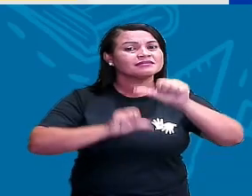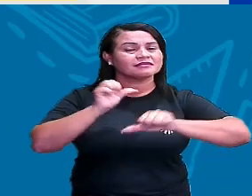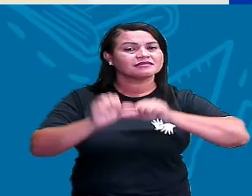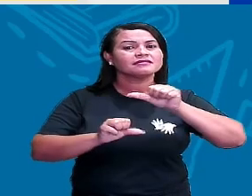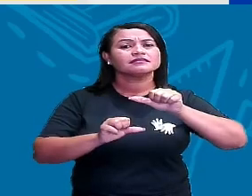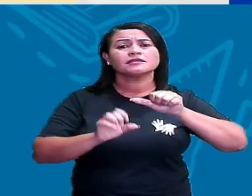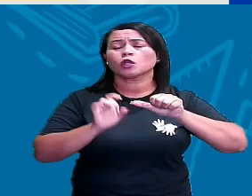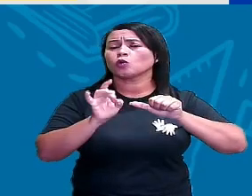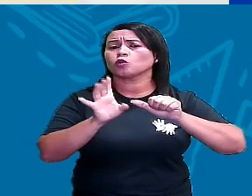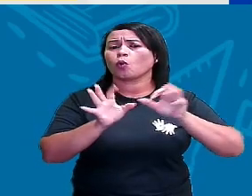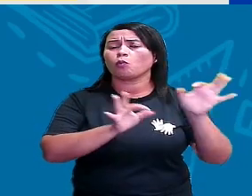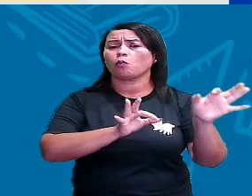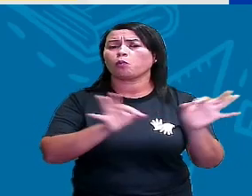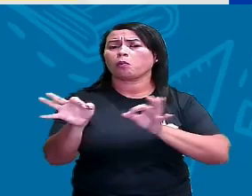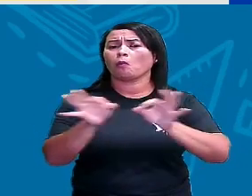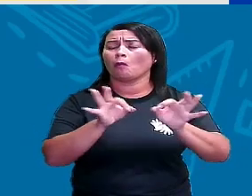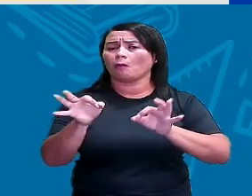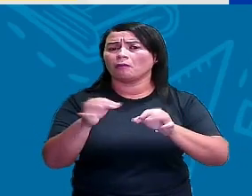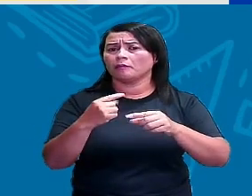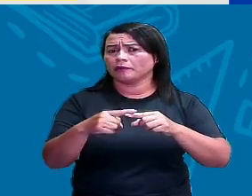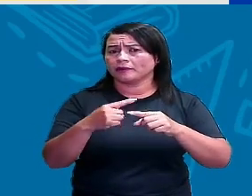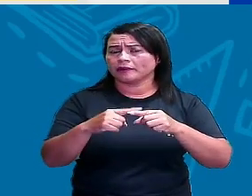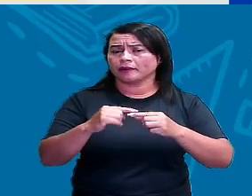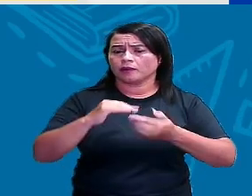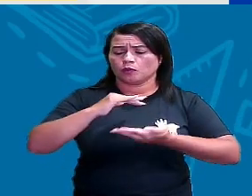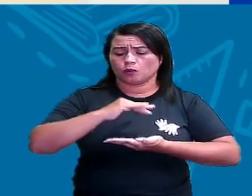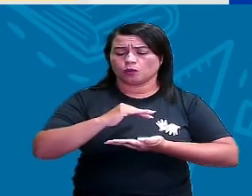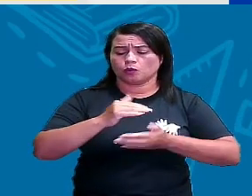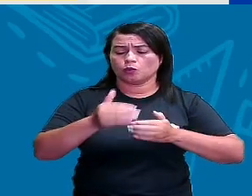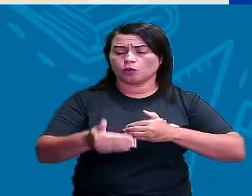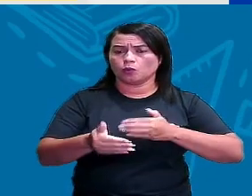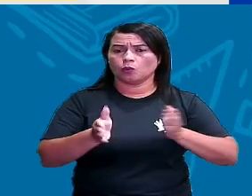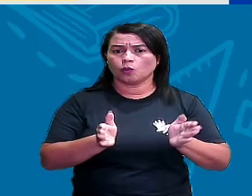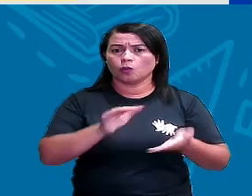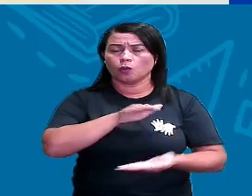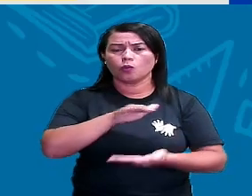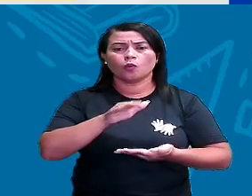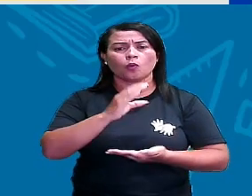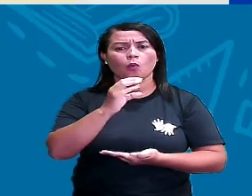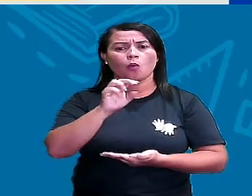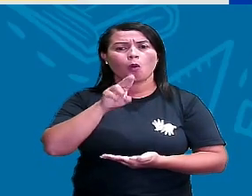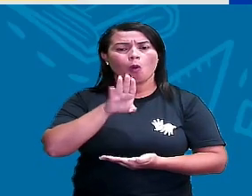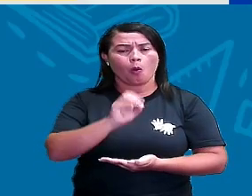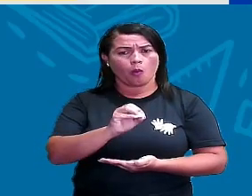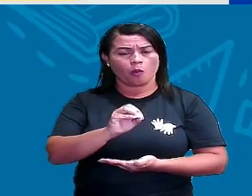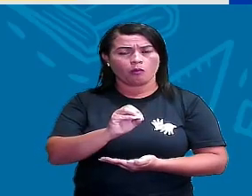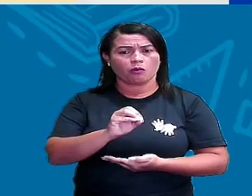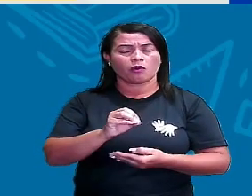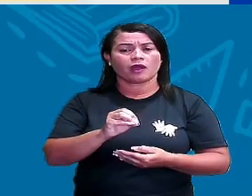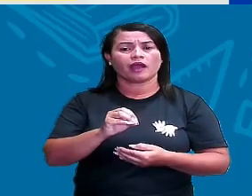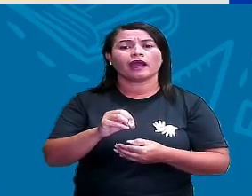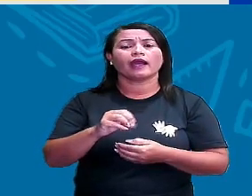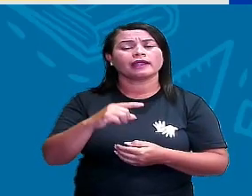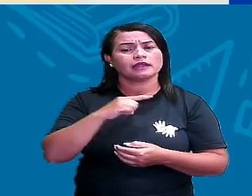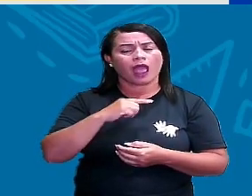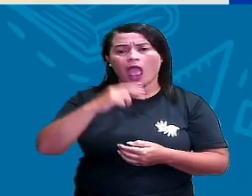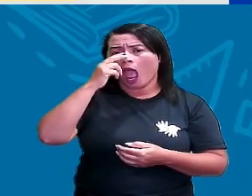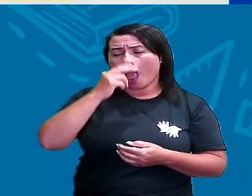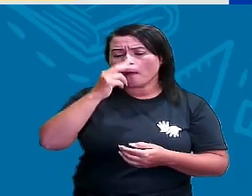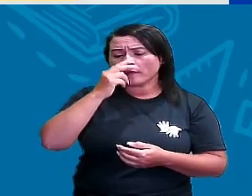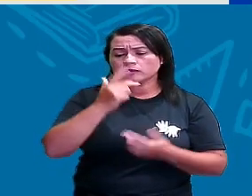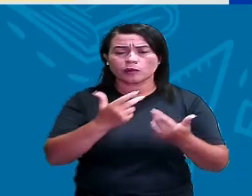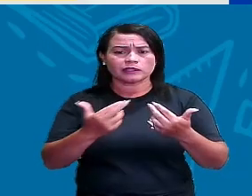Só o formato. Porque o cubo e o paralelepípedo, eles têm a mesma quantidade de